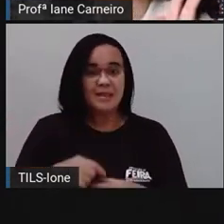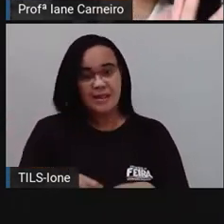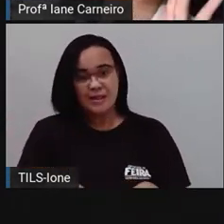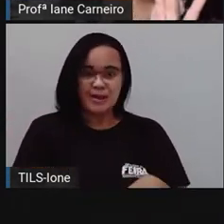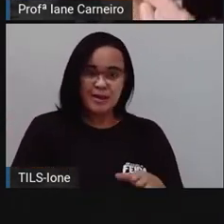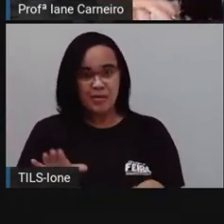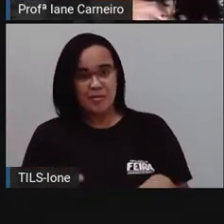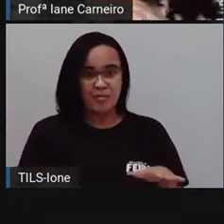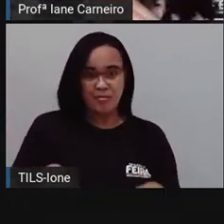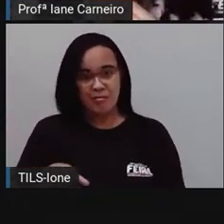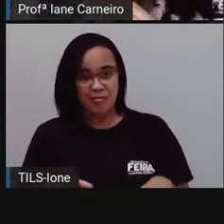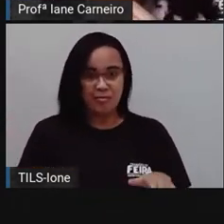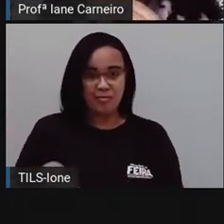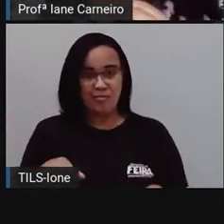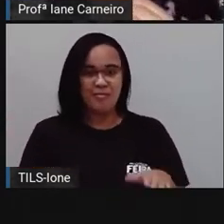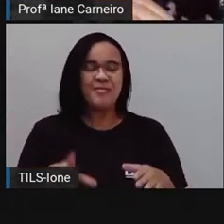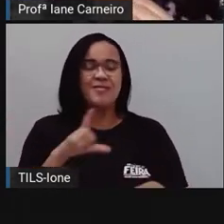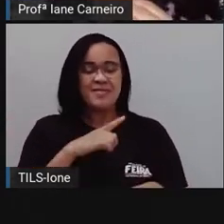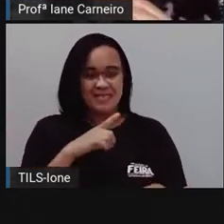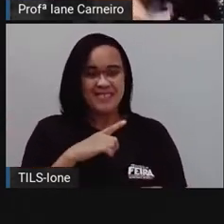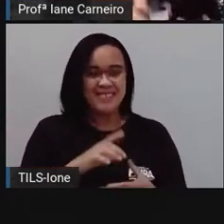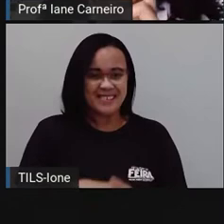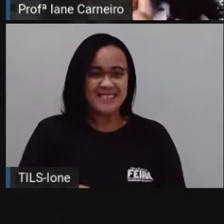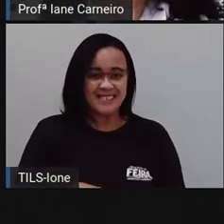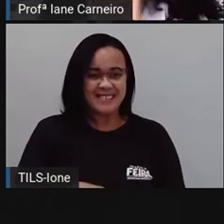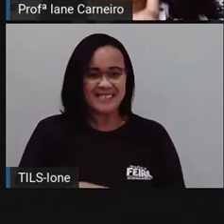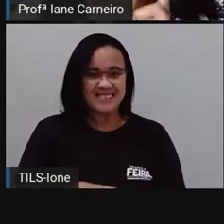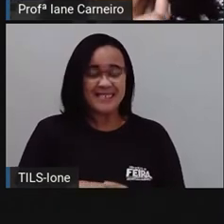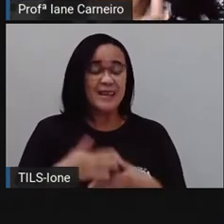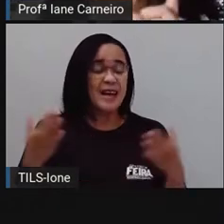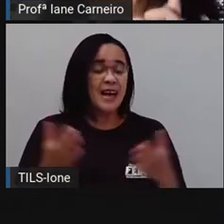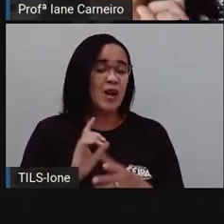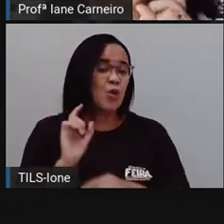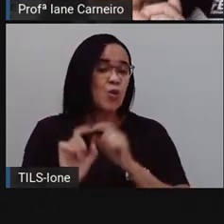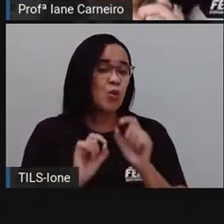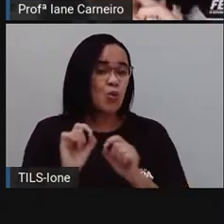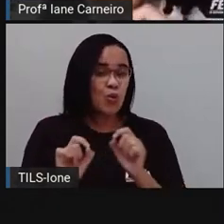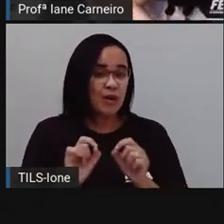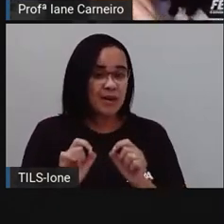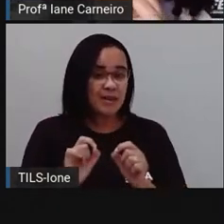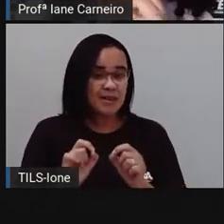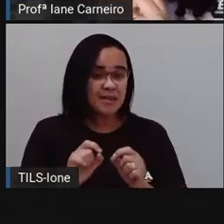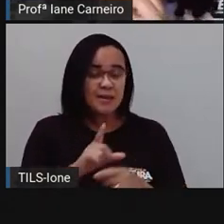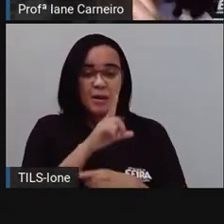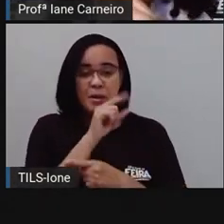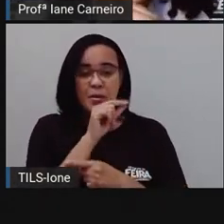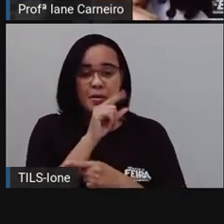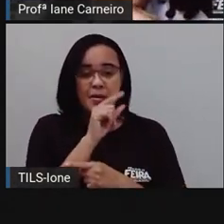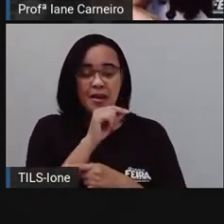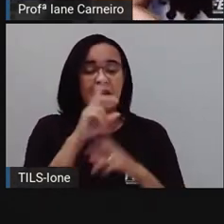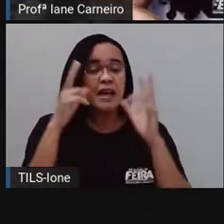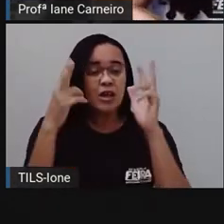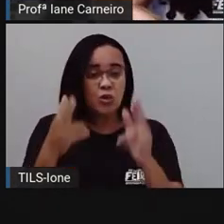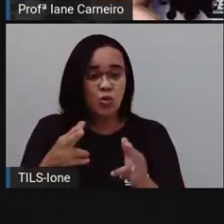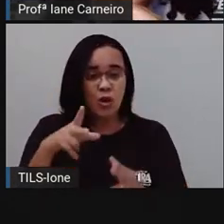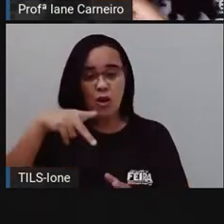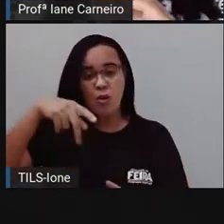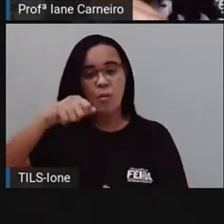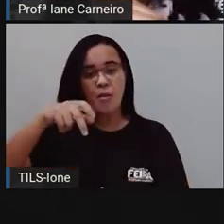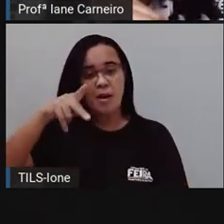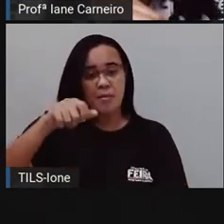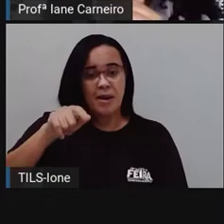desengonçada assim. Agora, que tal falar como um papagaio? Vocês já viram um papagaio falando?